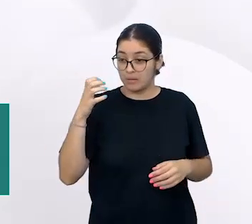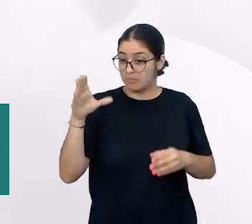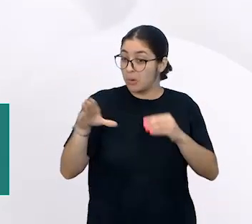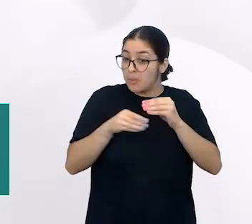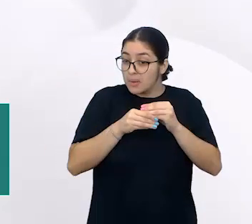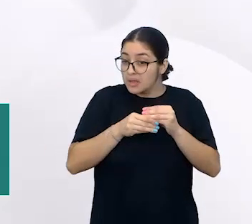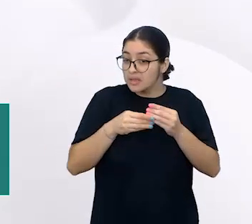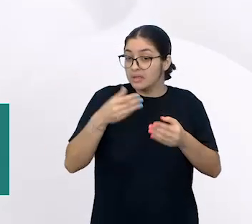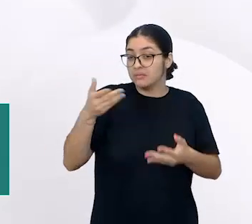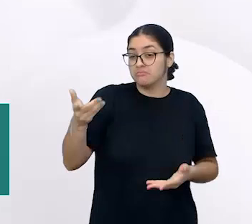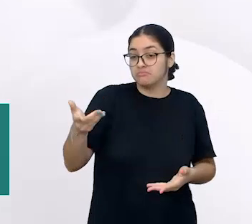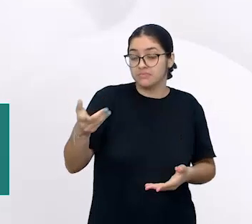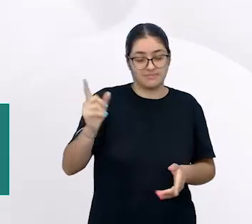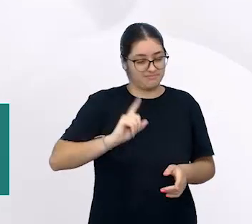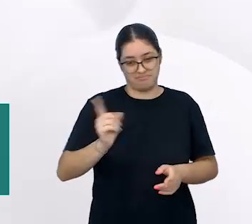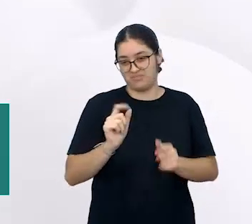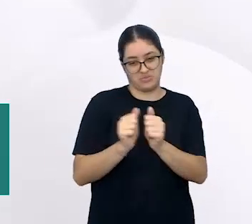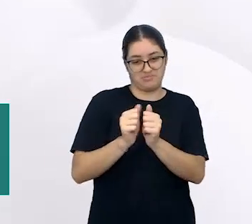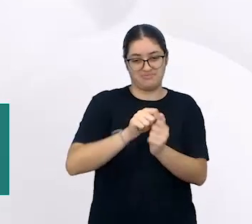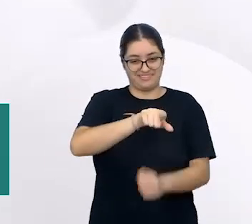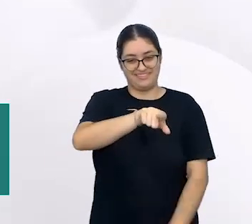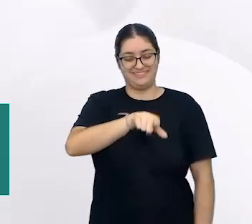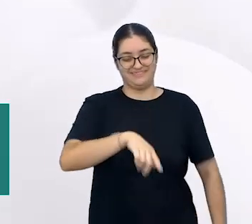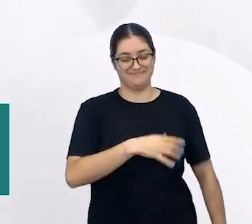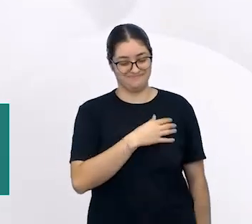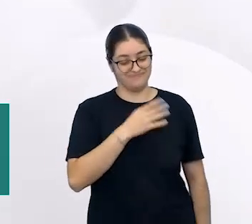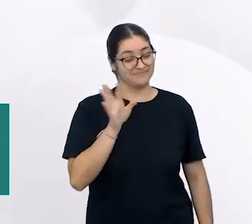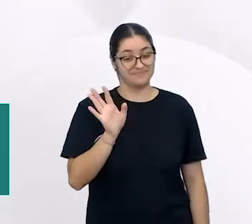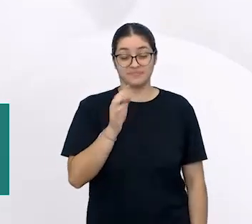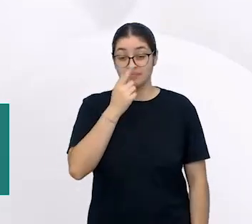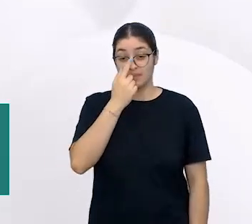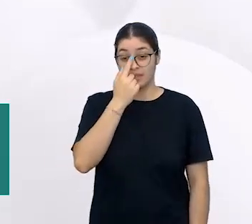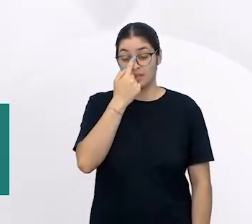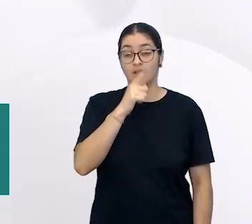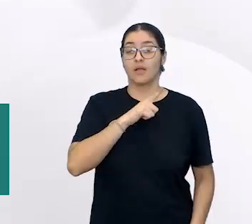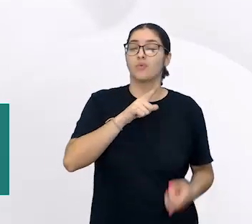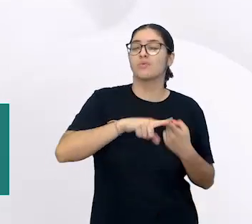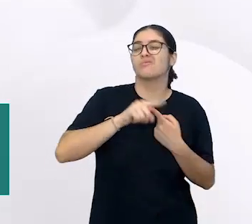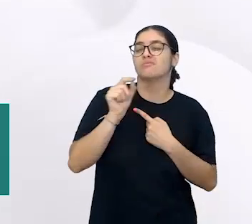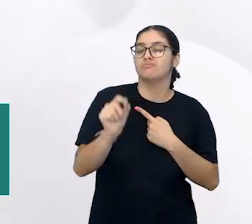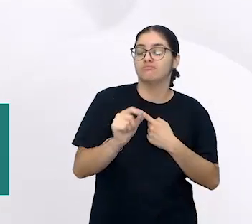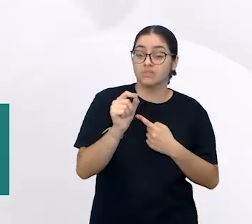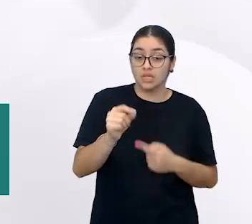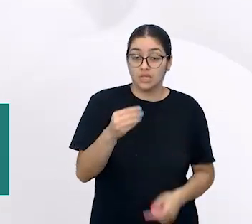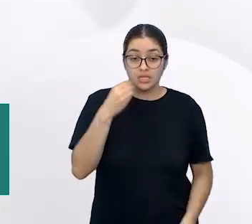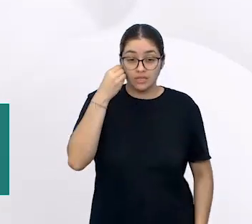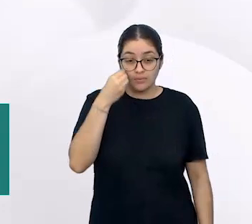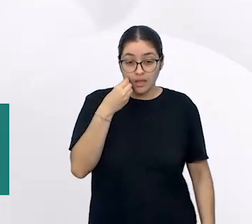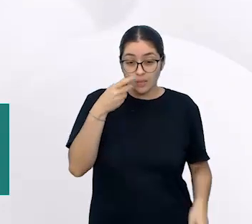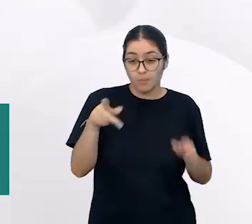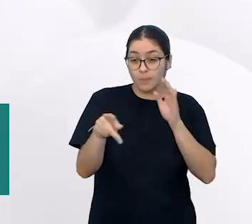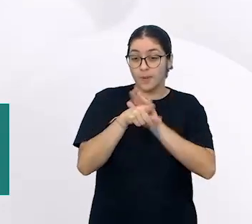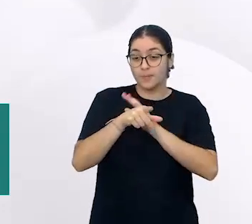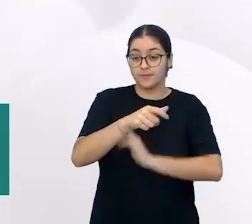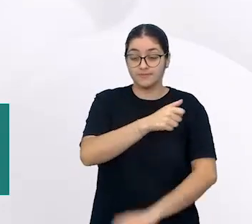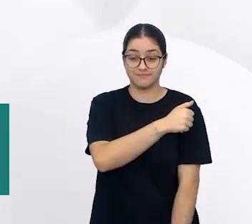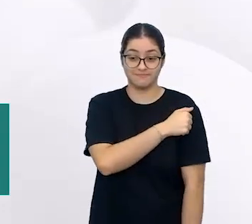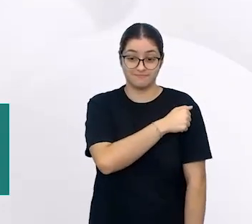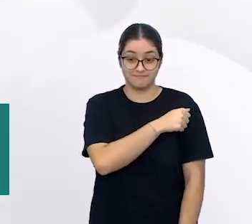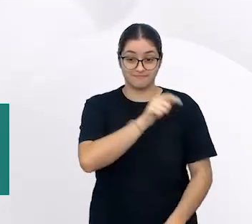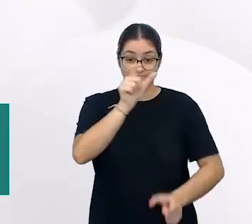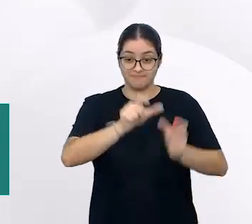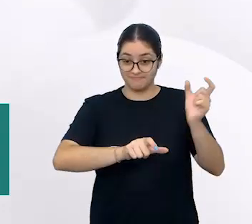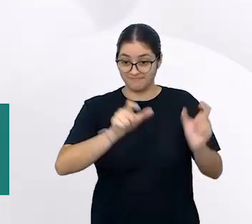Não, pode caminhar. Estamos junto com você. Então, o a gente tem? Experiências, né? Experiências dos estudantes e essas